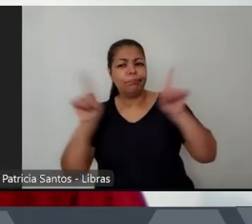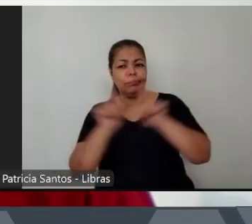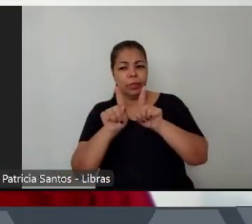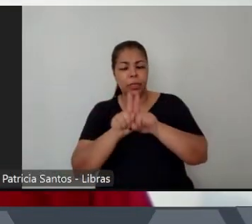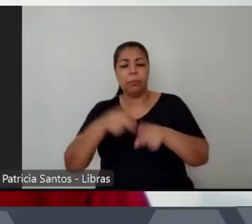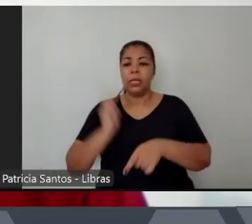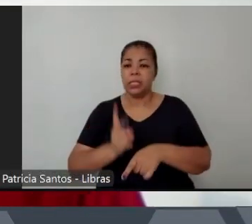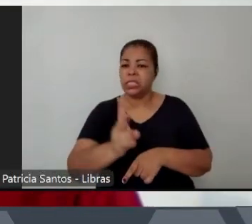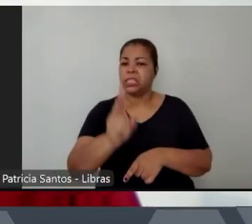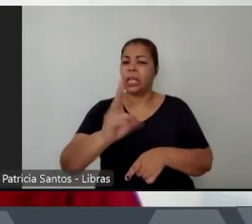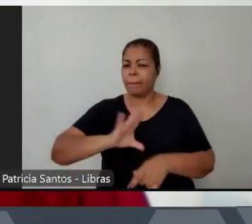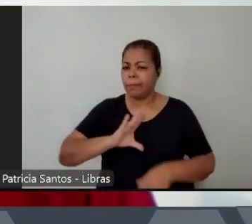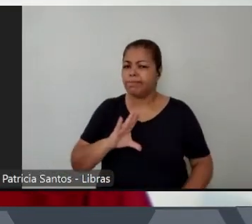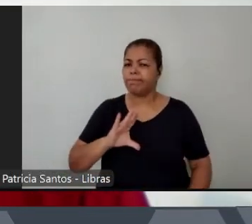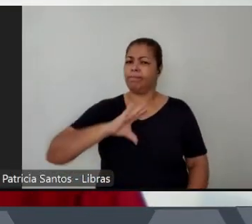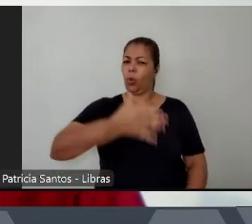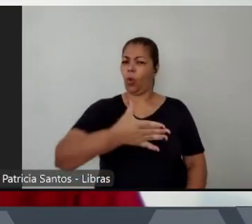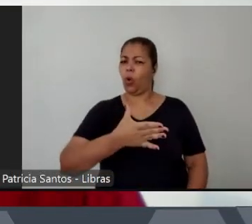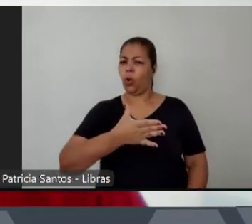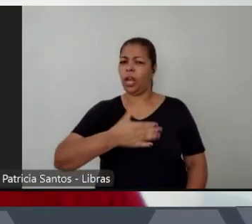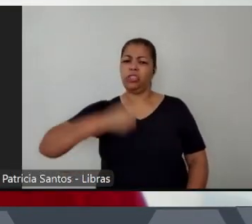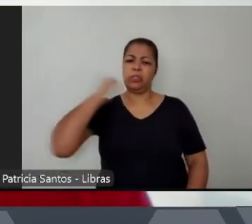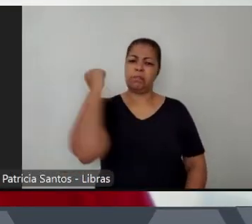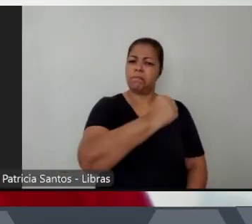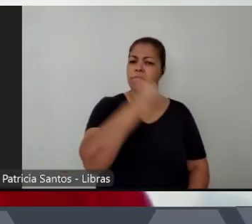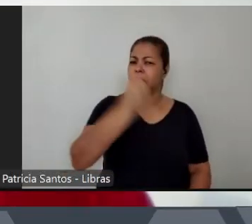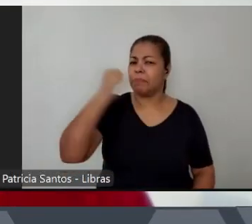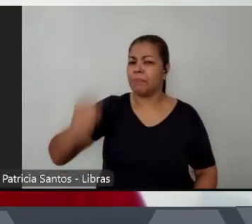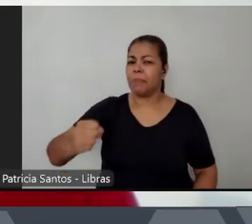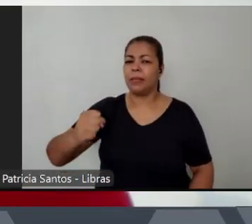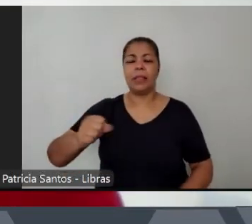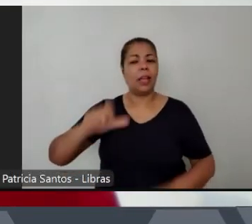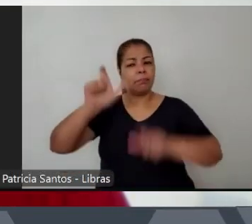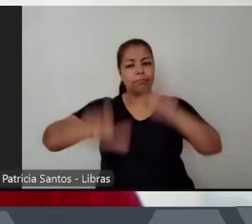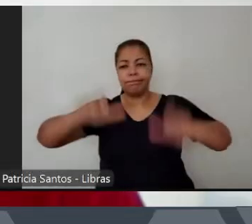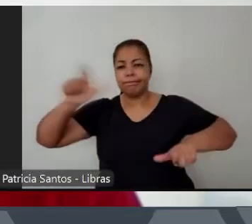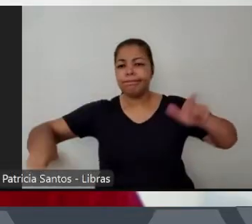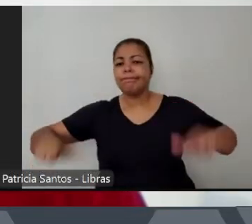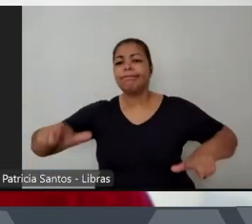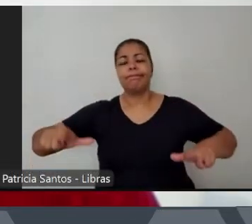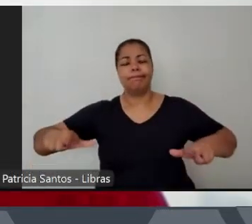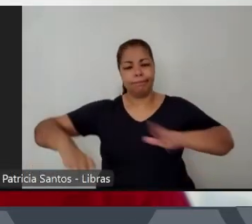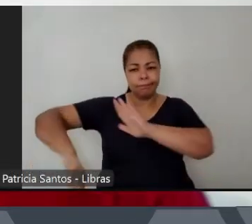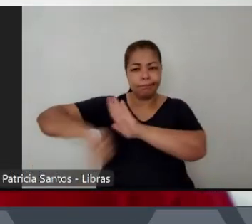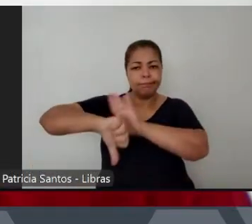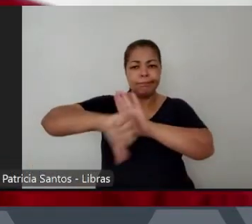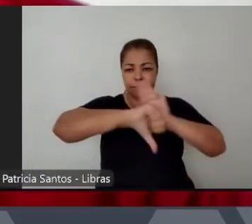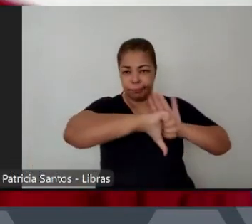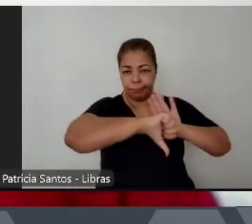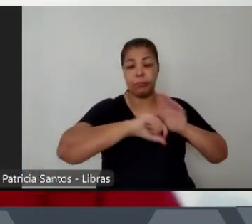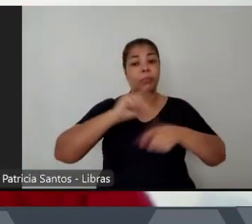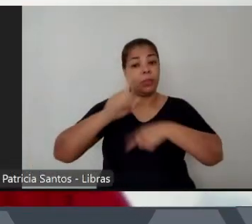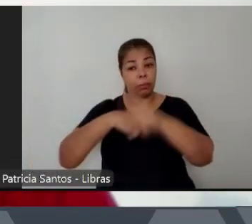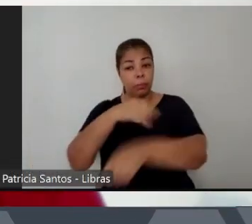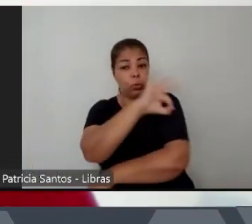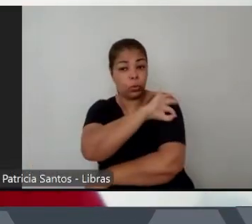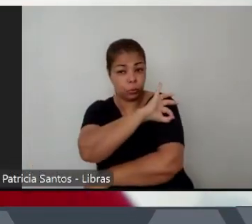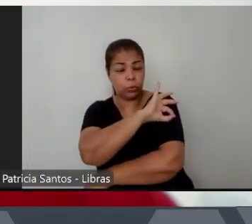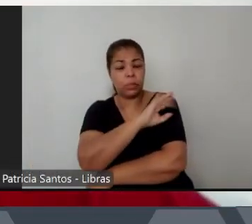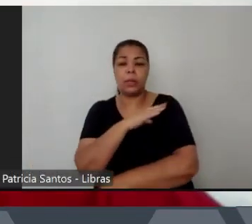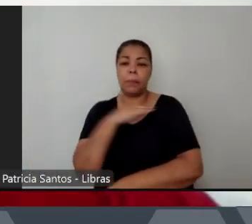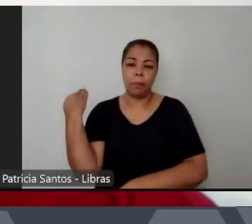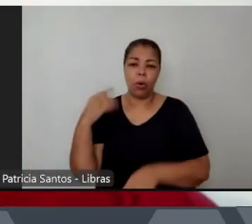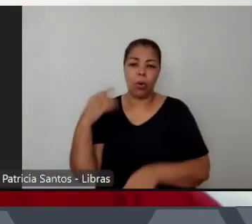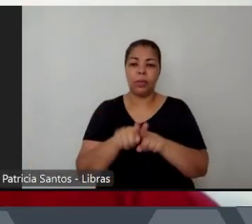nenhum e, muitas vezes, matar os bandidos. O Milton Lecoque morre numa troca de tiros com